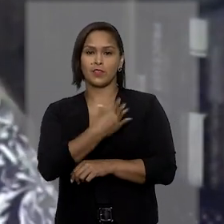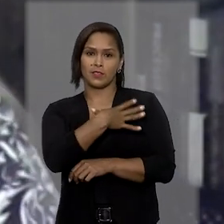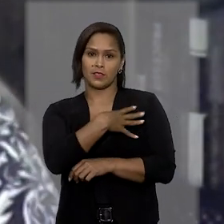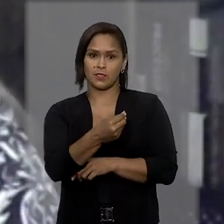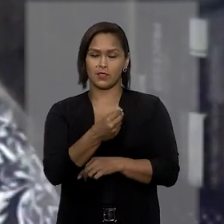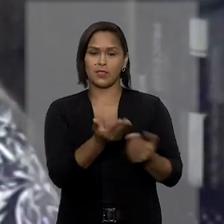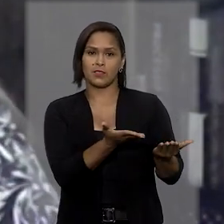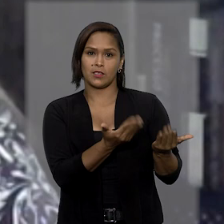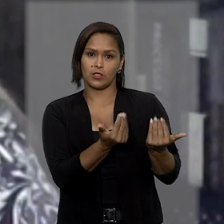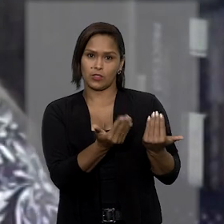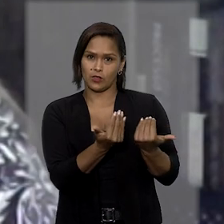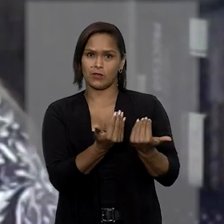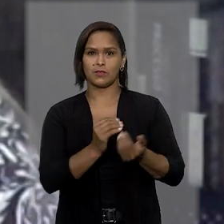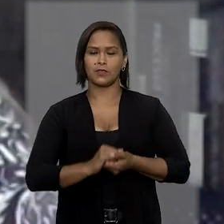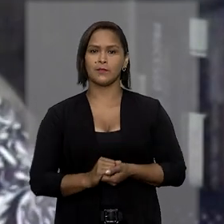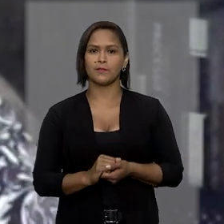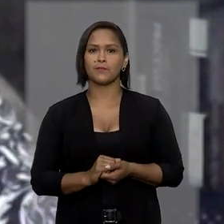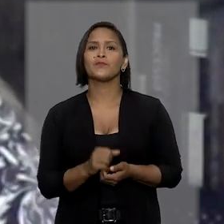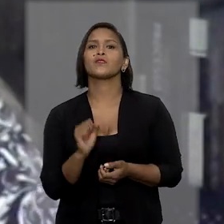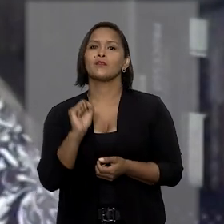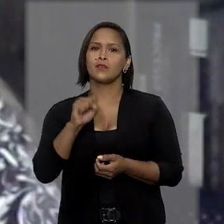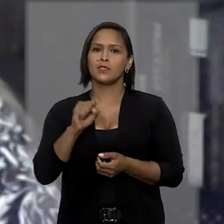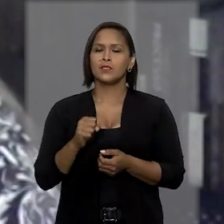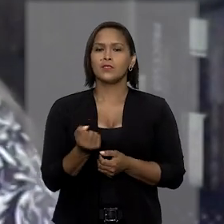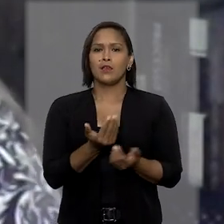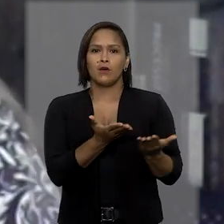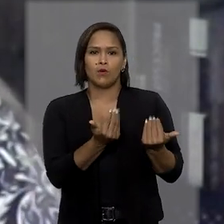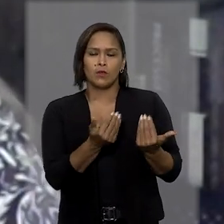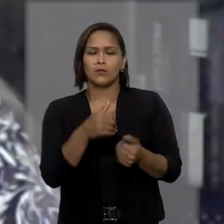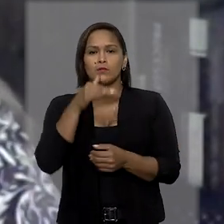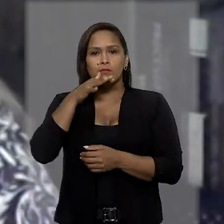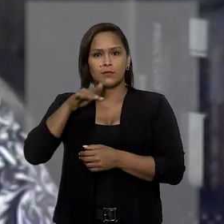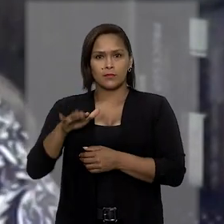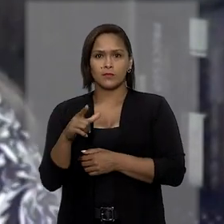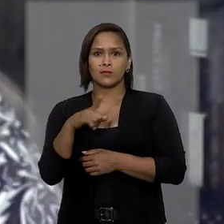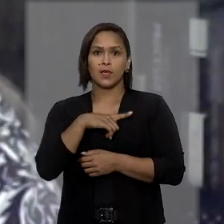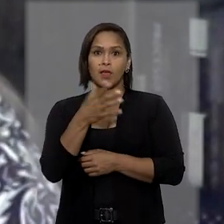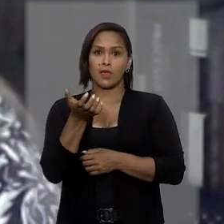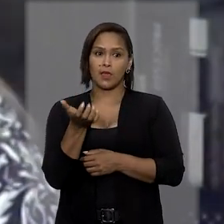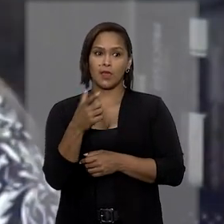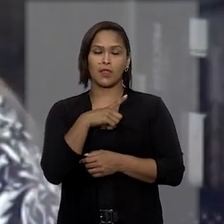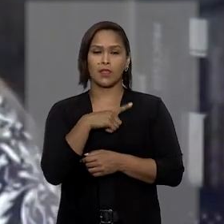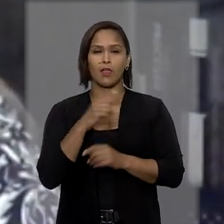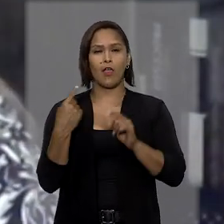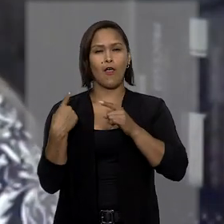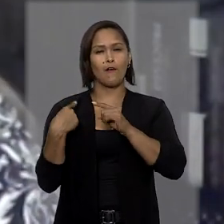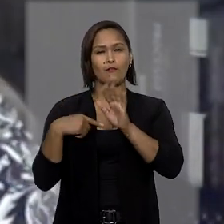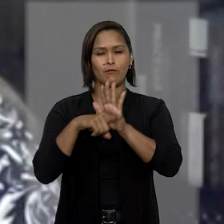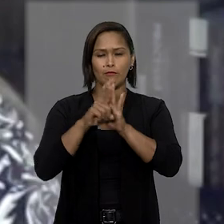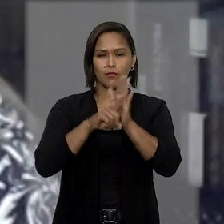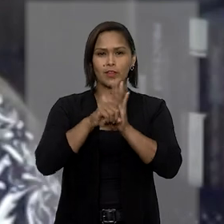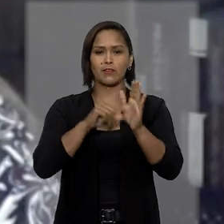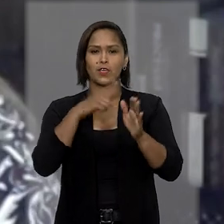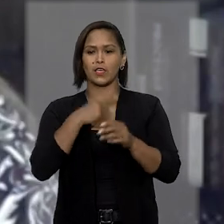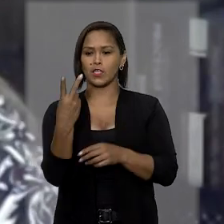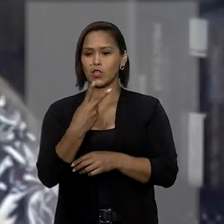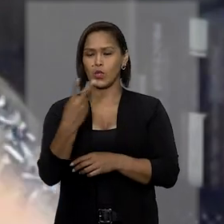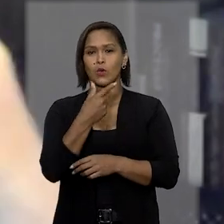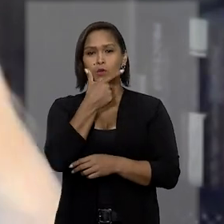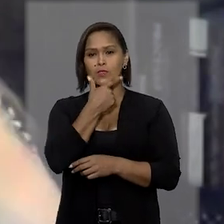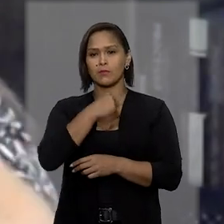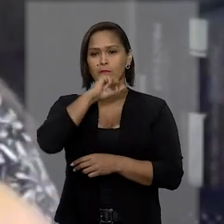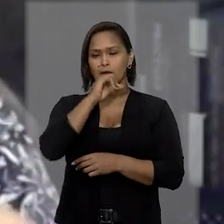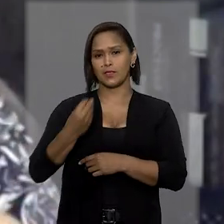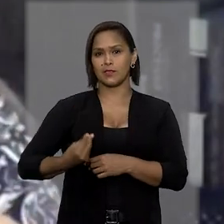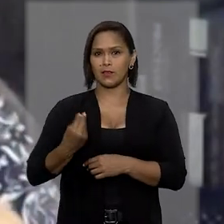crianças e adolescentes. Tem um adolescente, uma criança, que verifica que existem dois pais